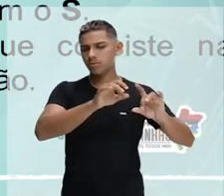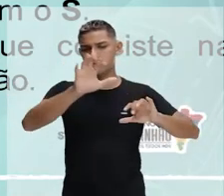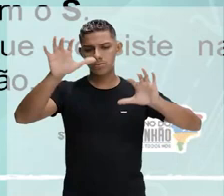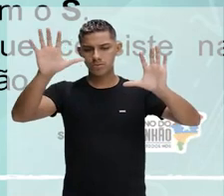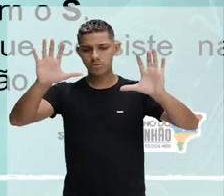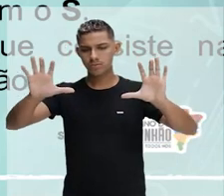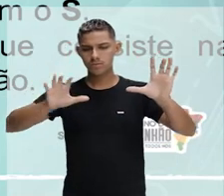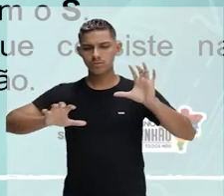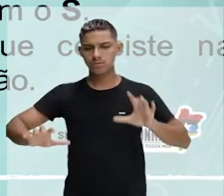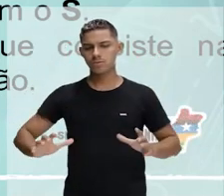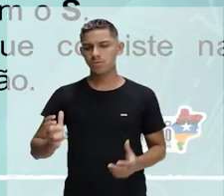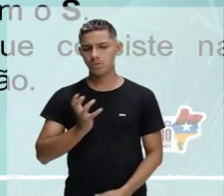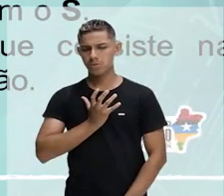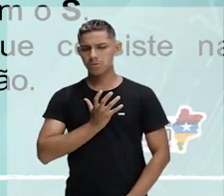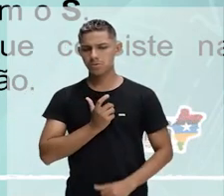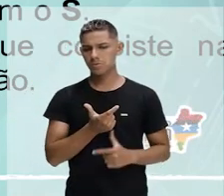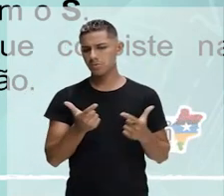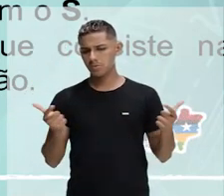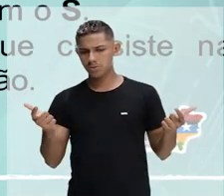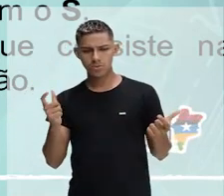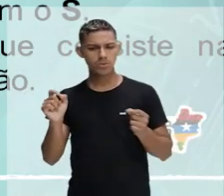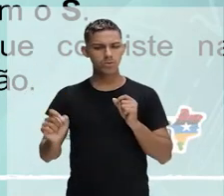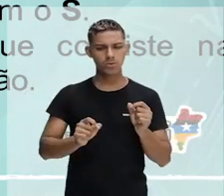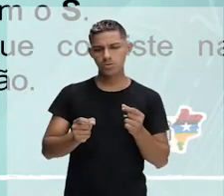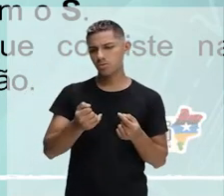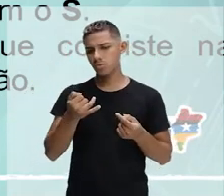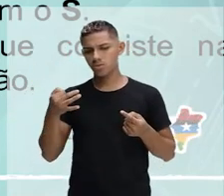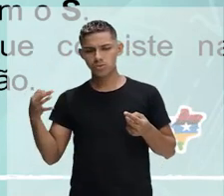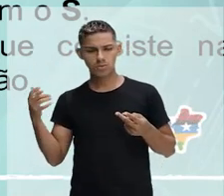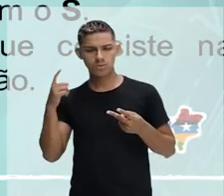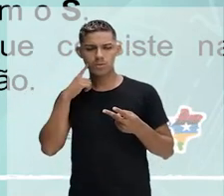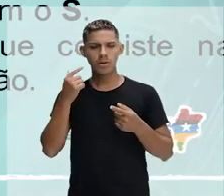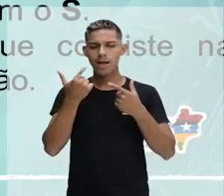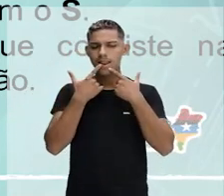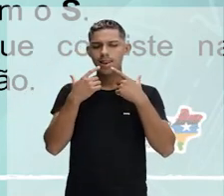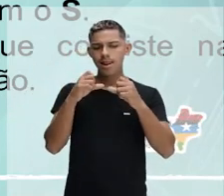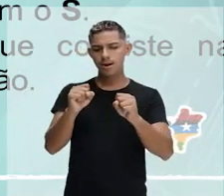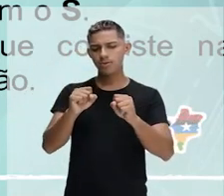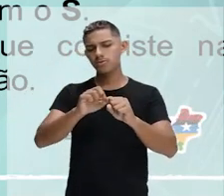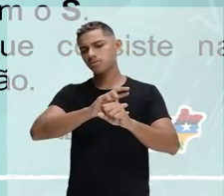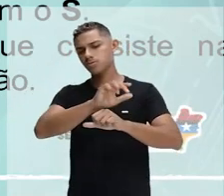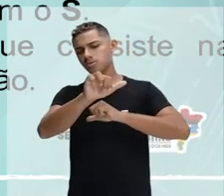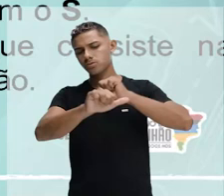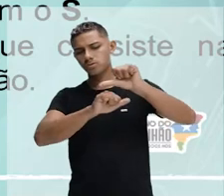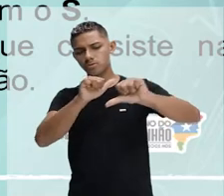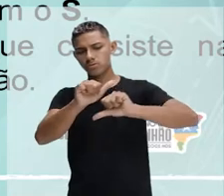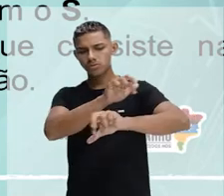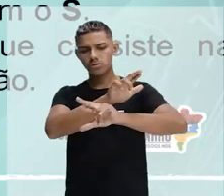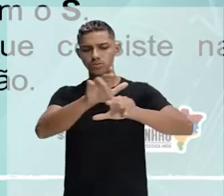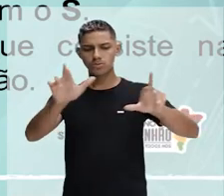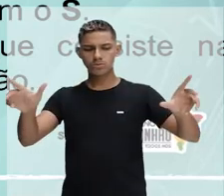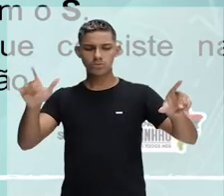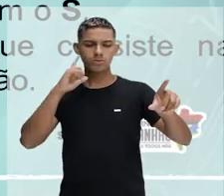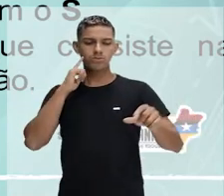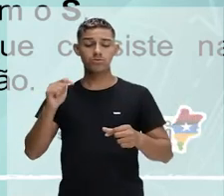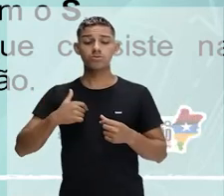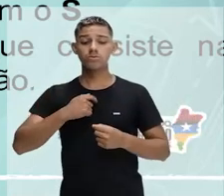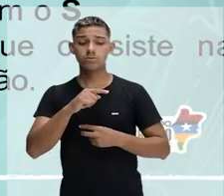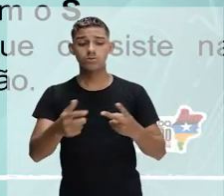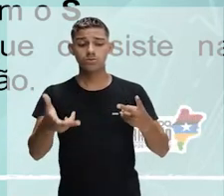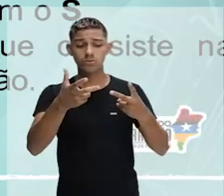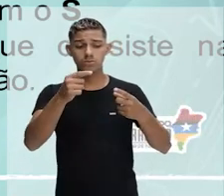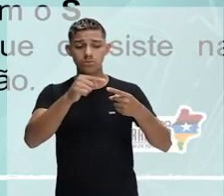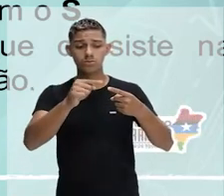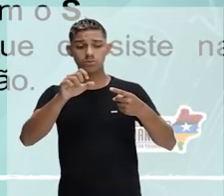extremamente ricas, tanto em número quanto em peculiaridades linguísticas. Essas variantes são percebidas por dois fatores.